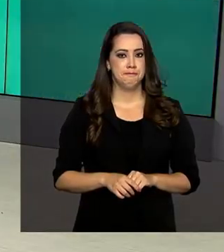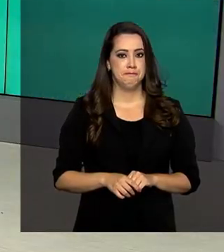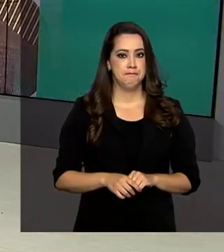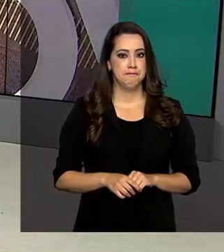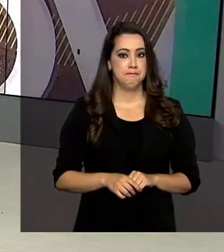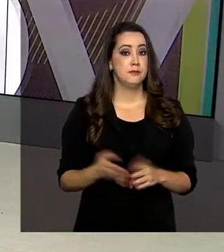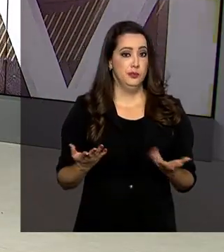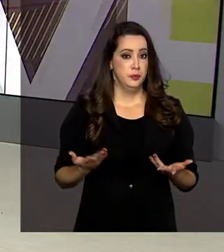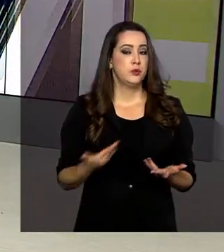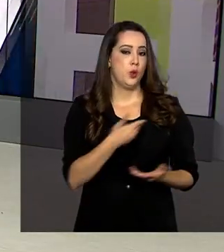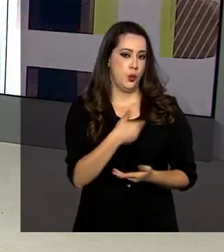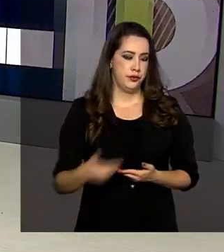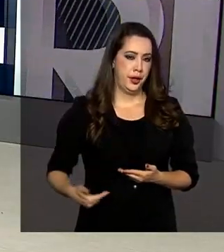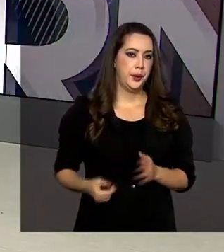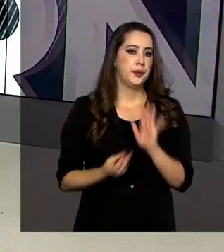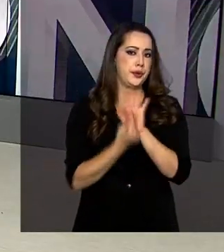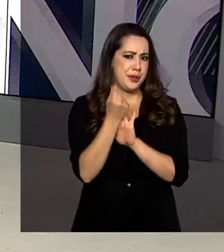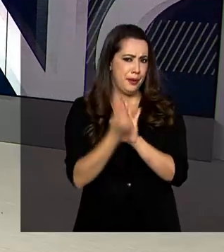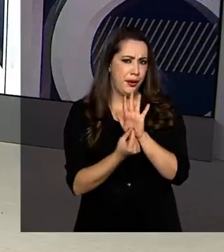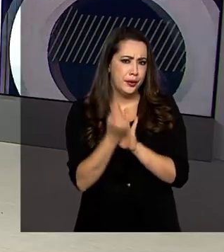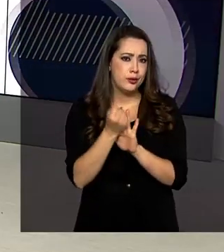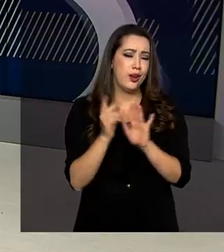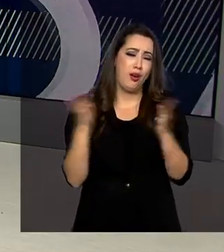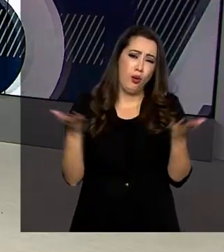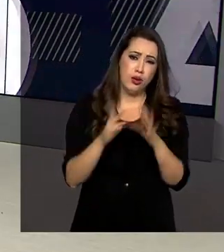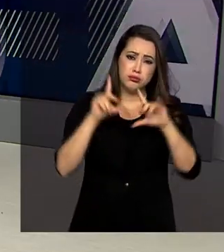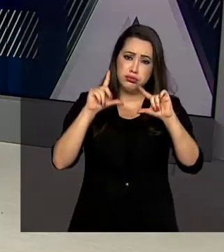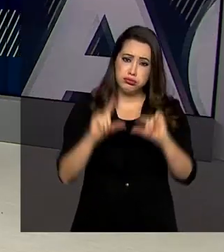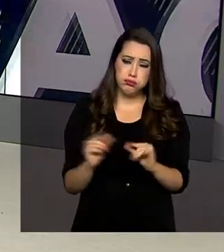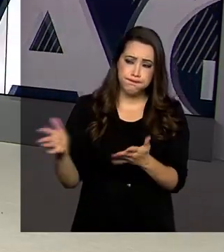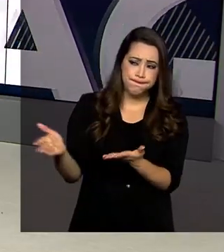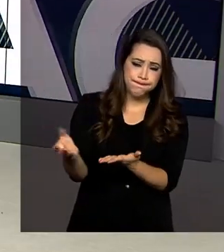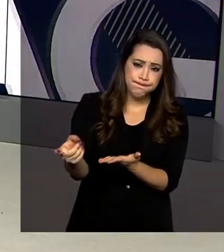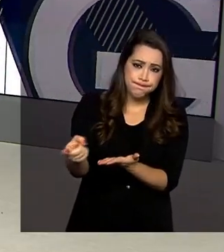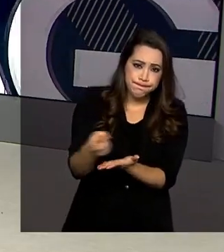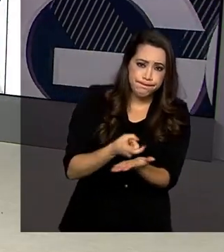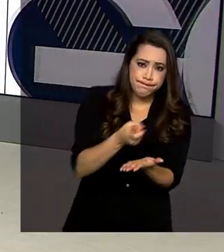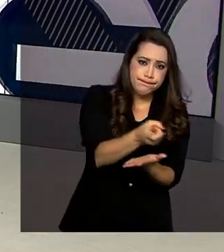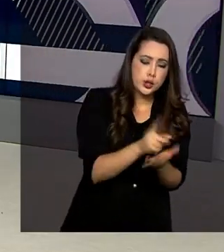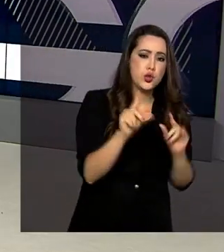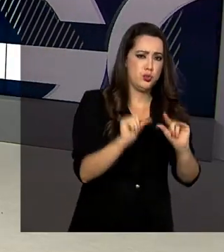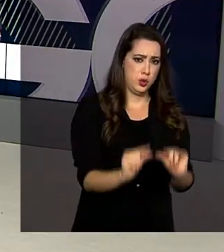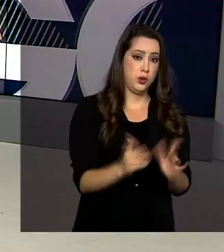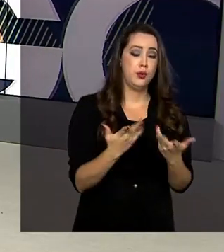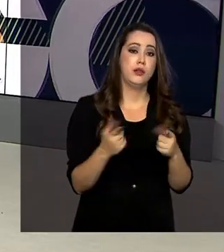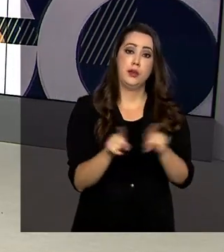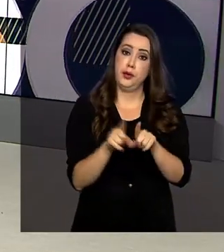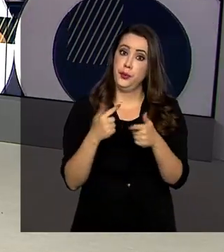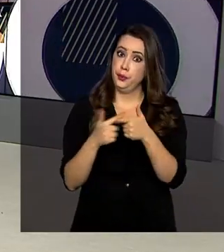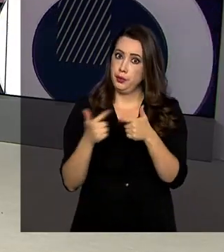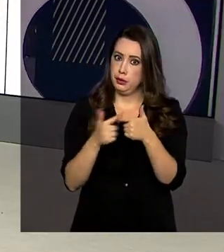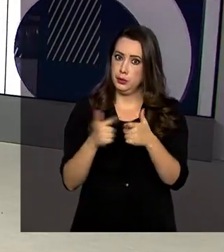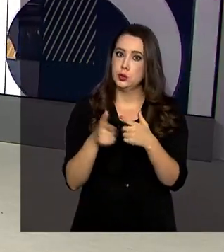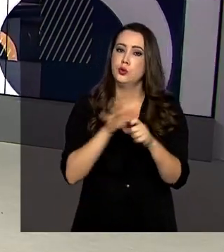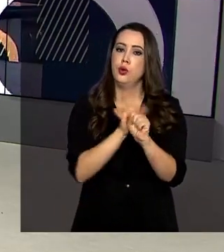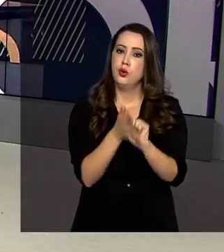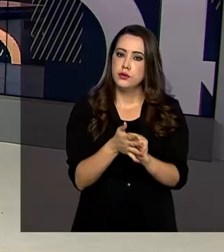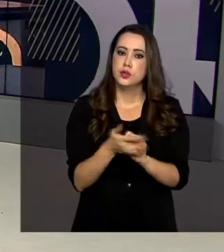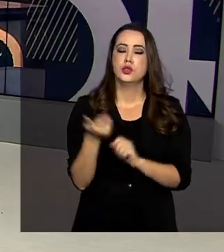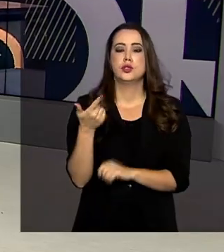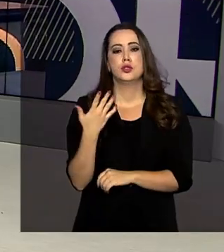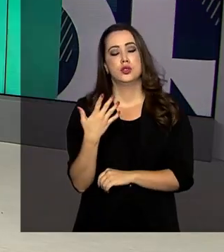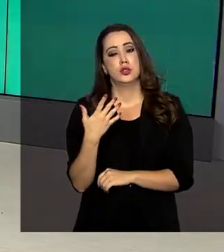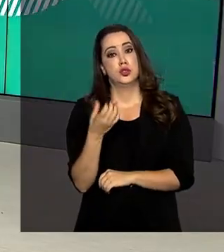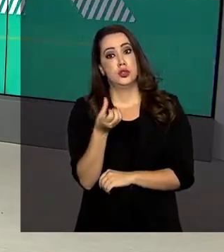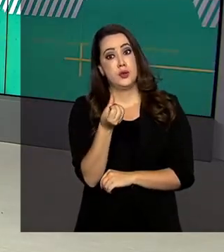impacto nas contas governamentais, com a queda da arrecadação de impostos e com as medidas de enfrentamento à Covid-19, alcançou